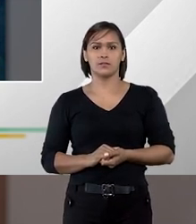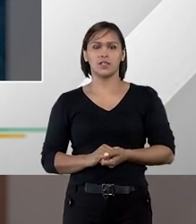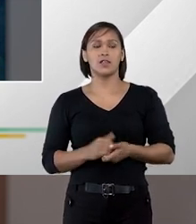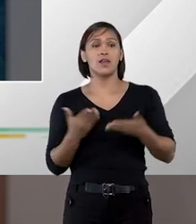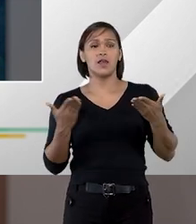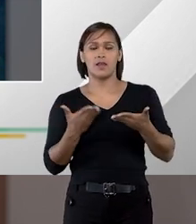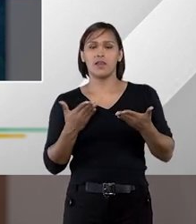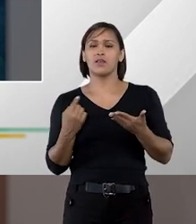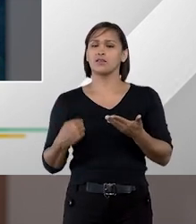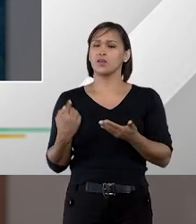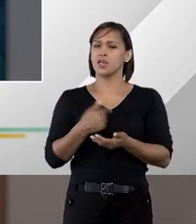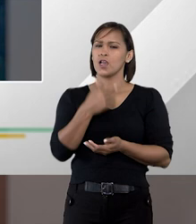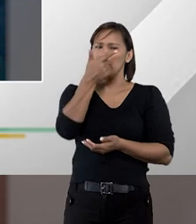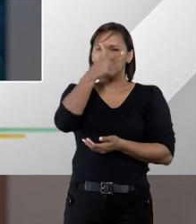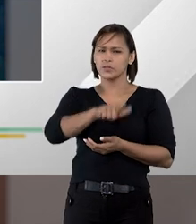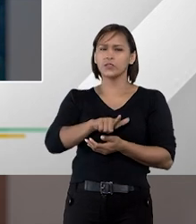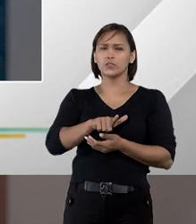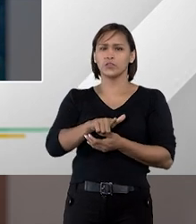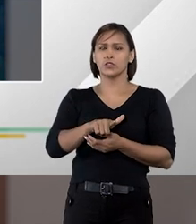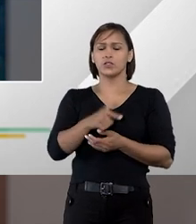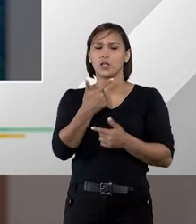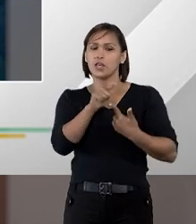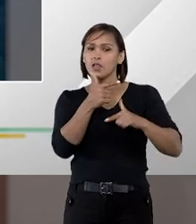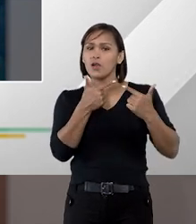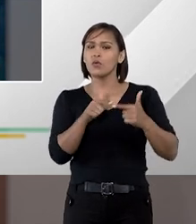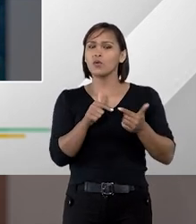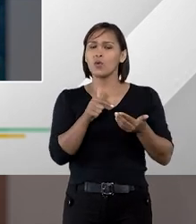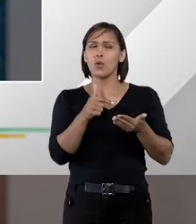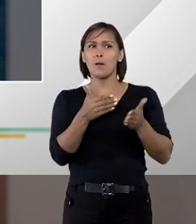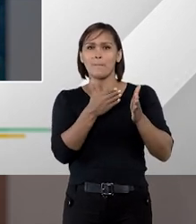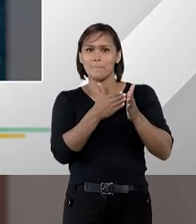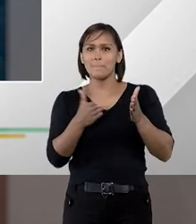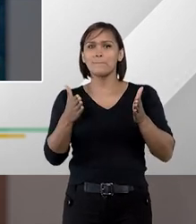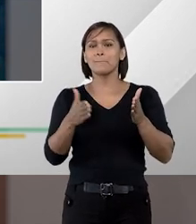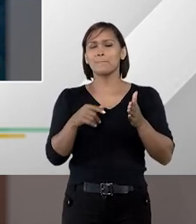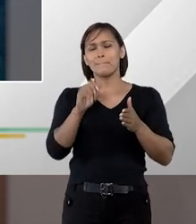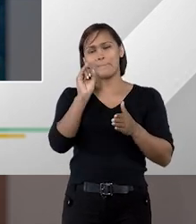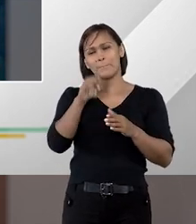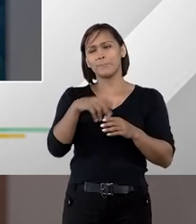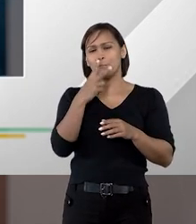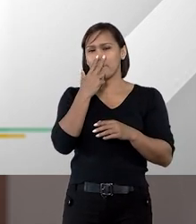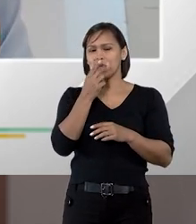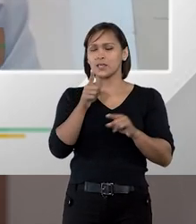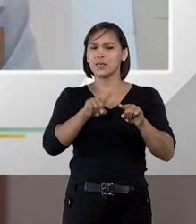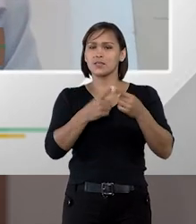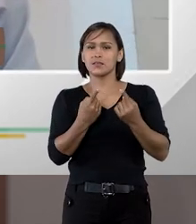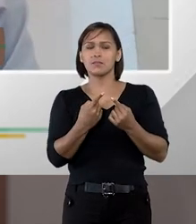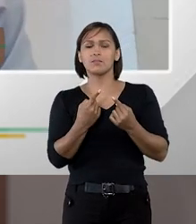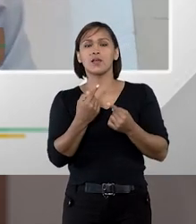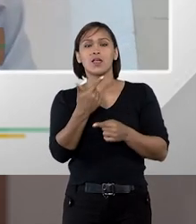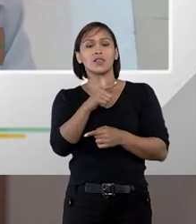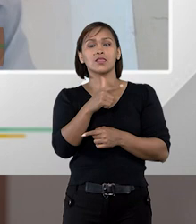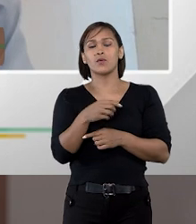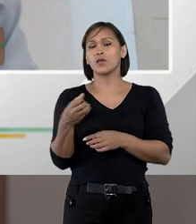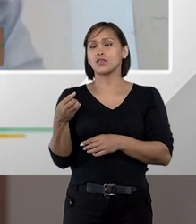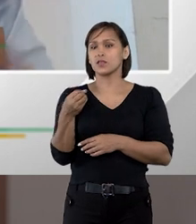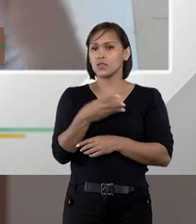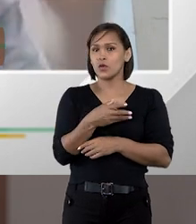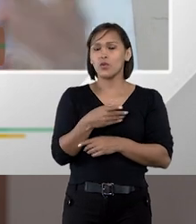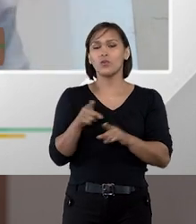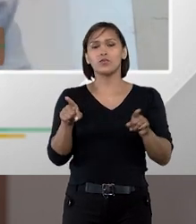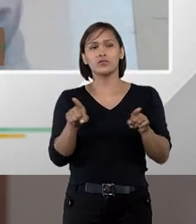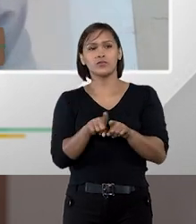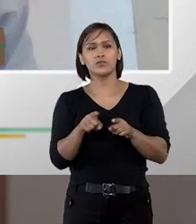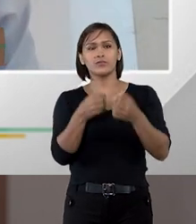a gente está repetindo isso em alguns momentos parece redundante mas também não é uma novidade